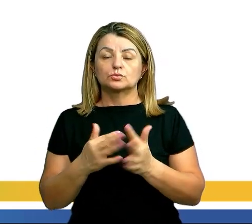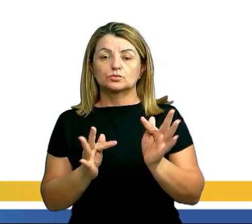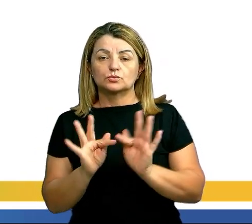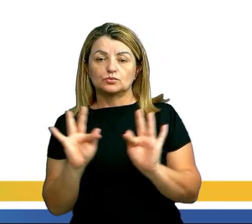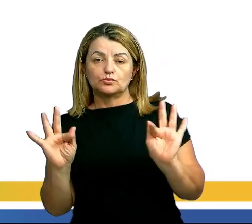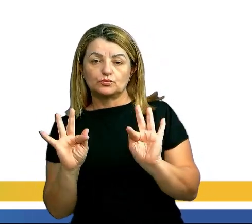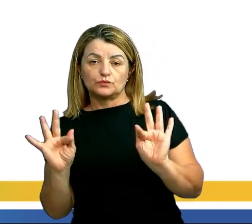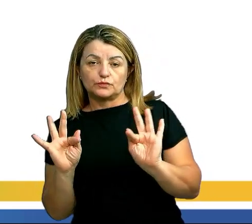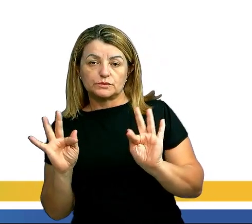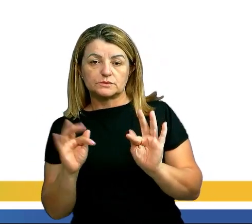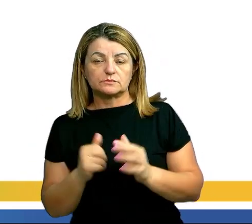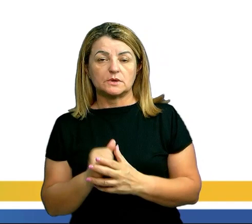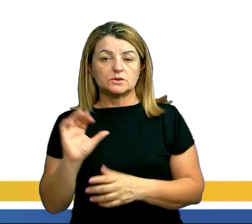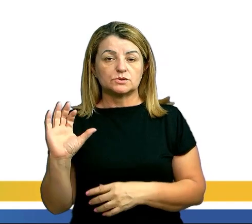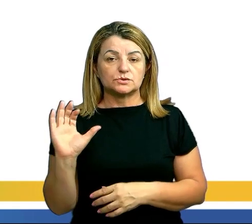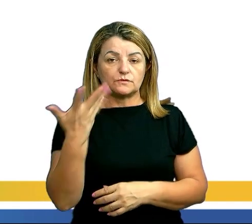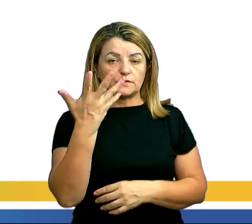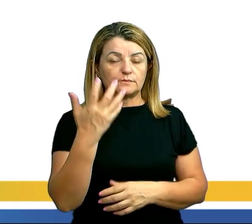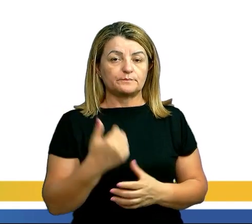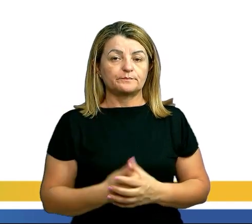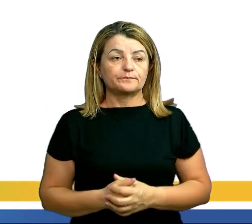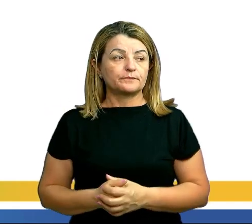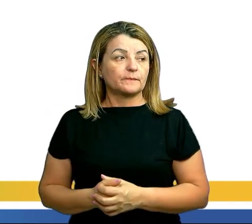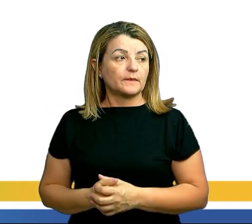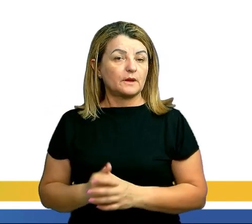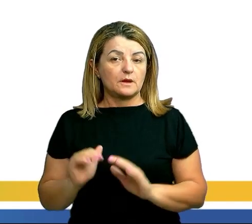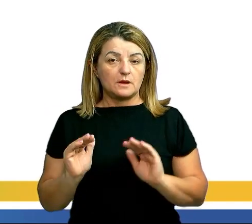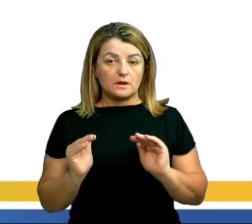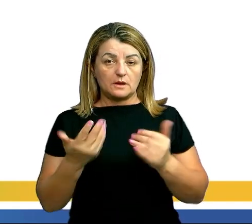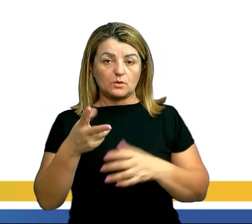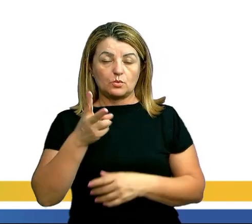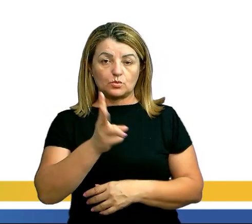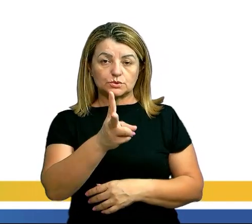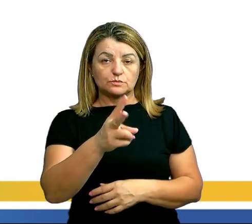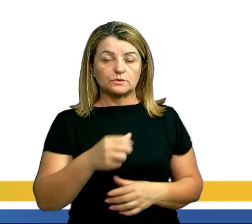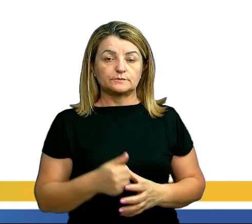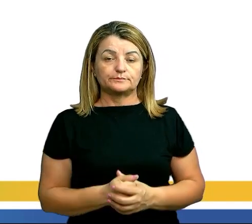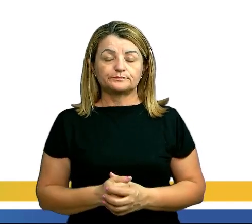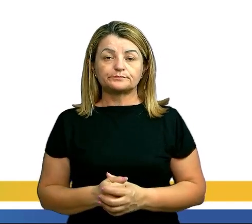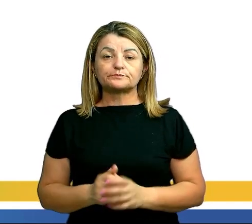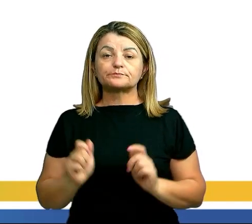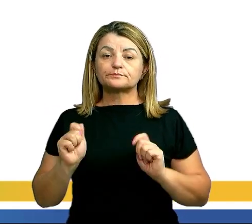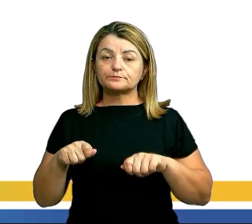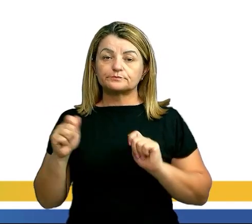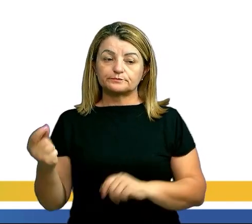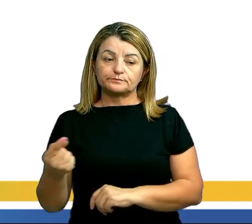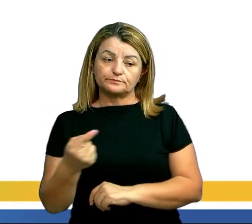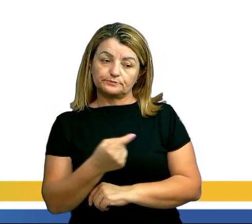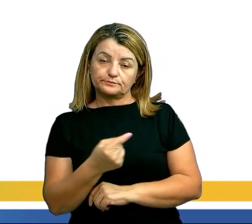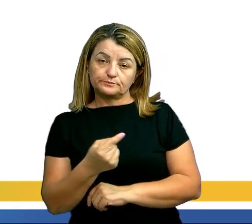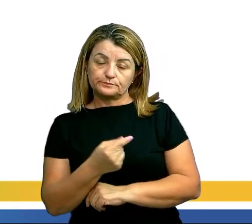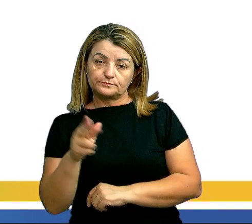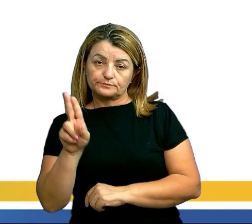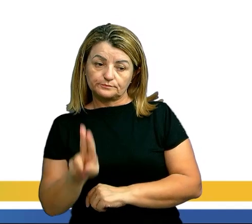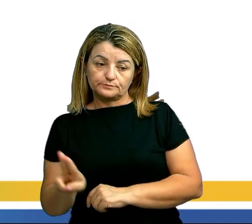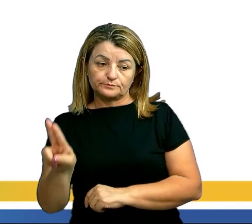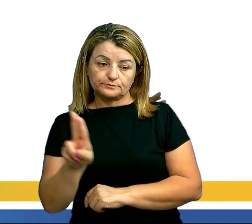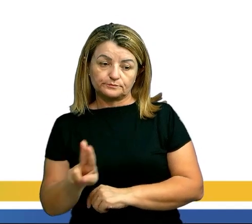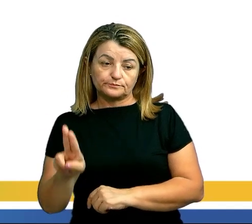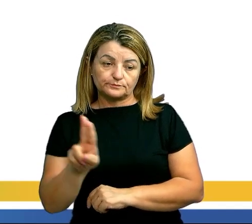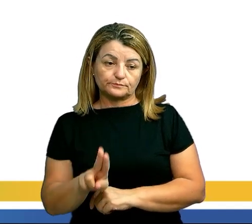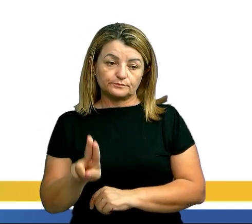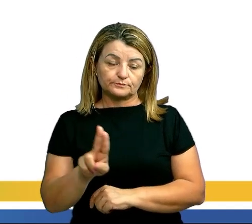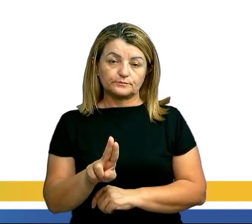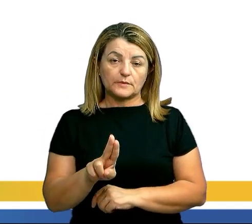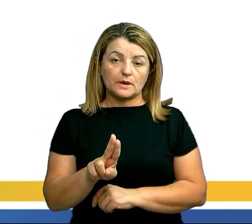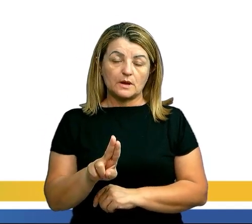calorimetria. Não é certo? Então, dando continuidade, a gente pode utilizar para associar calor sensível